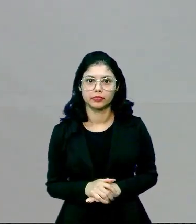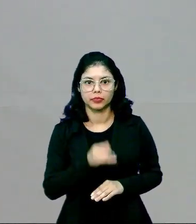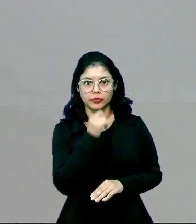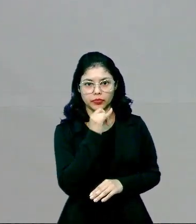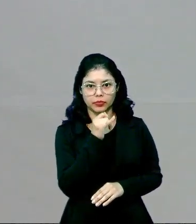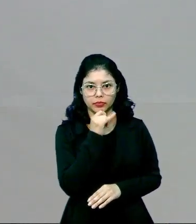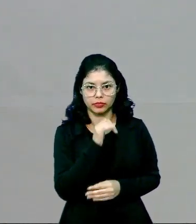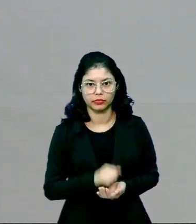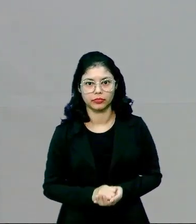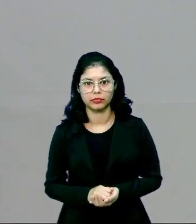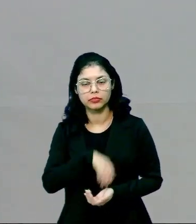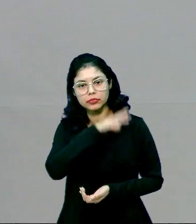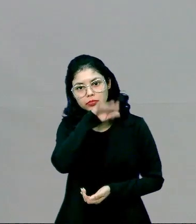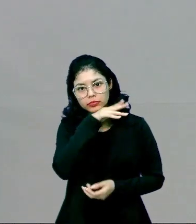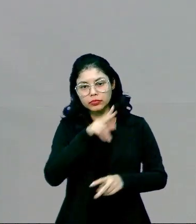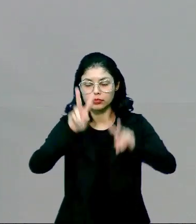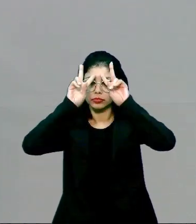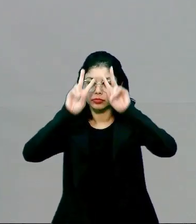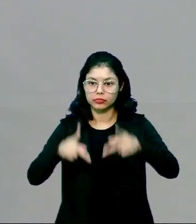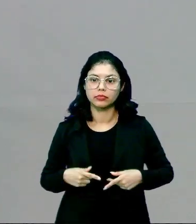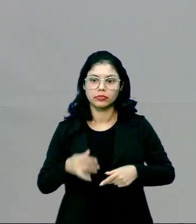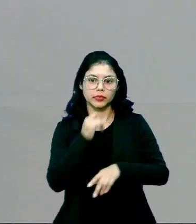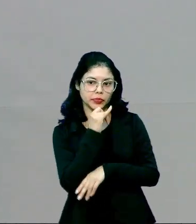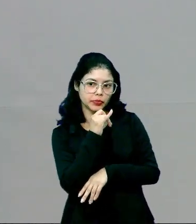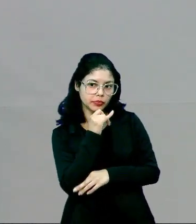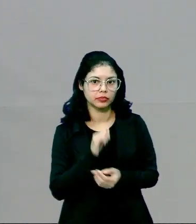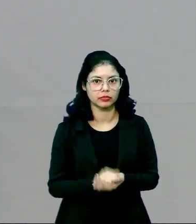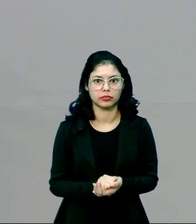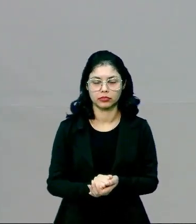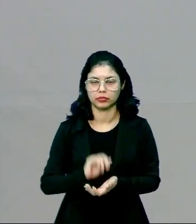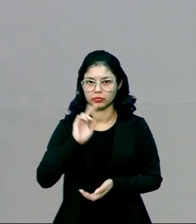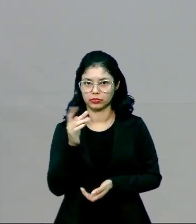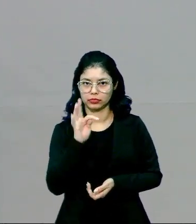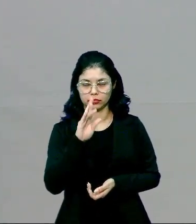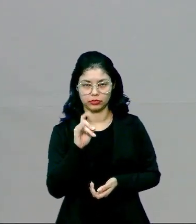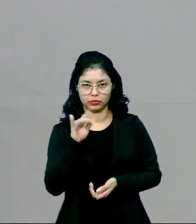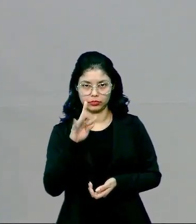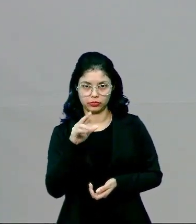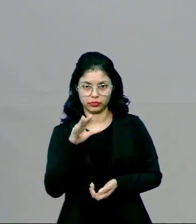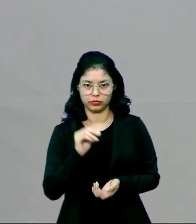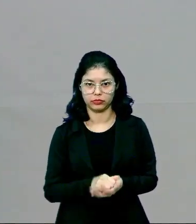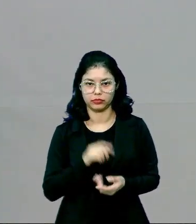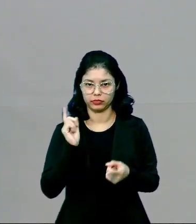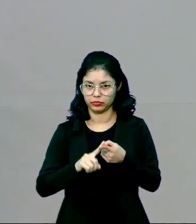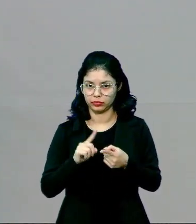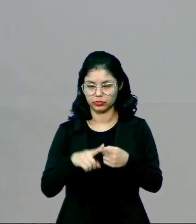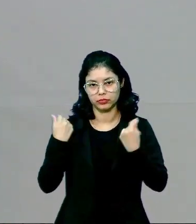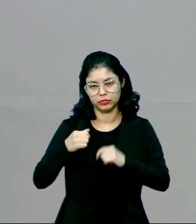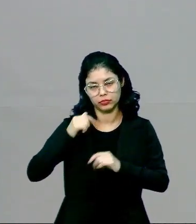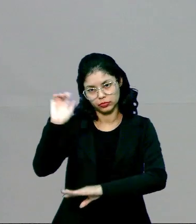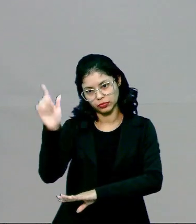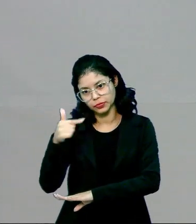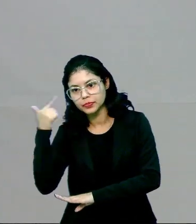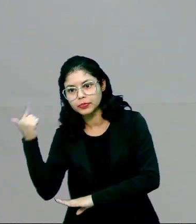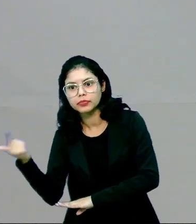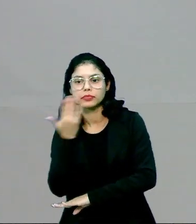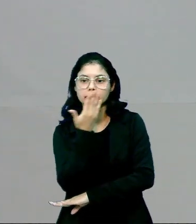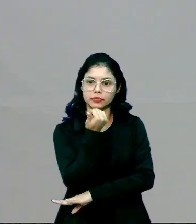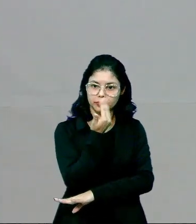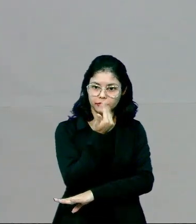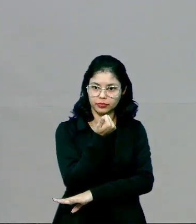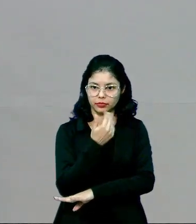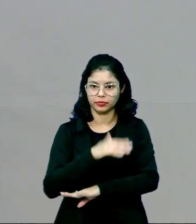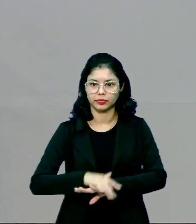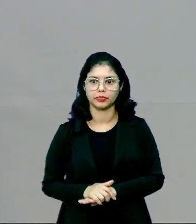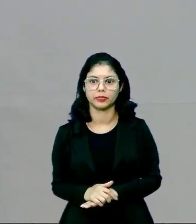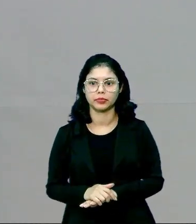Por exemplo, os animais, né, o ser humano, por exemplo, ele é um heterotrófico. Por quê? Ele depende do outro animal para